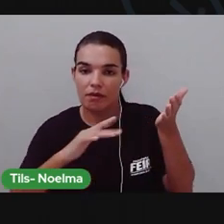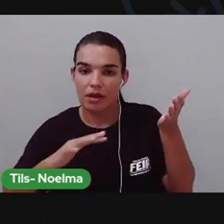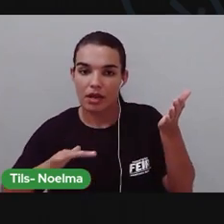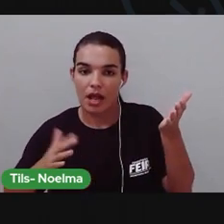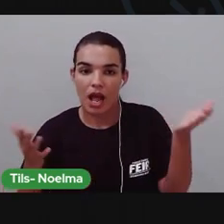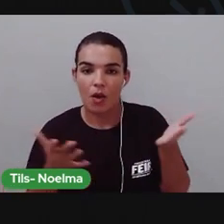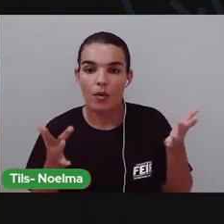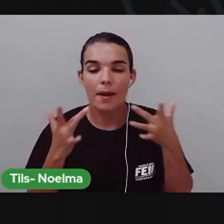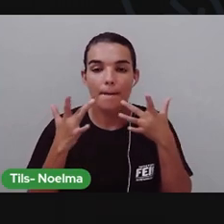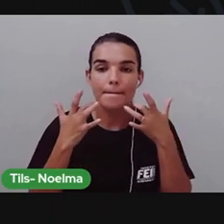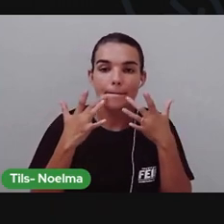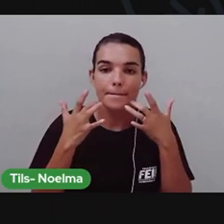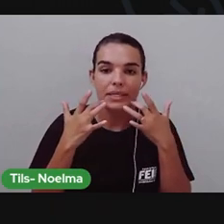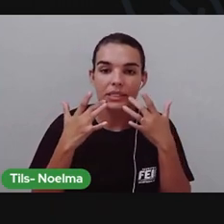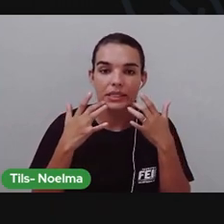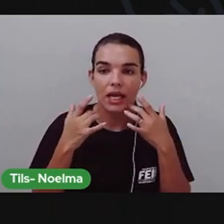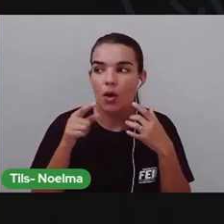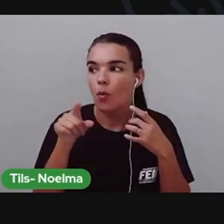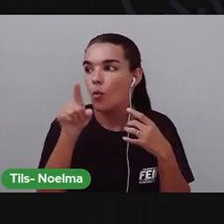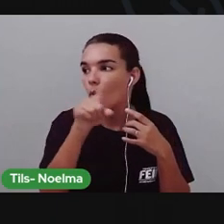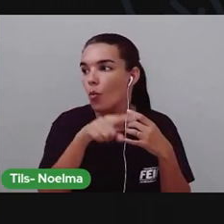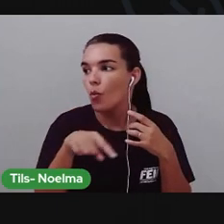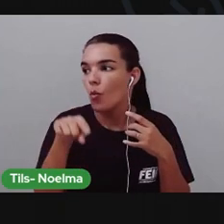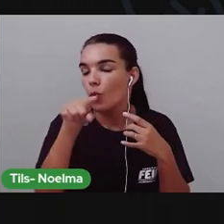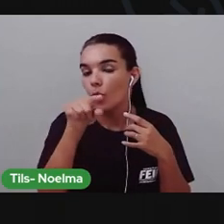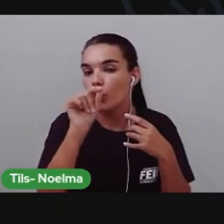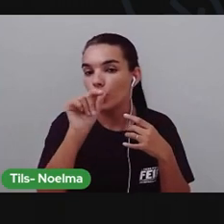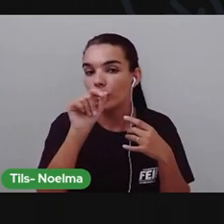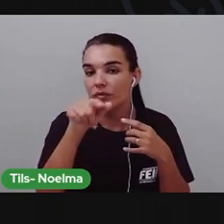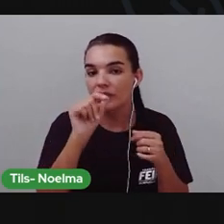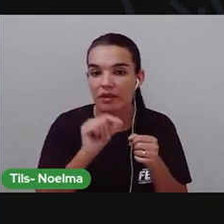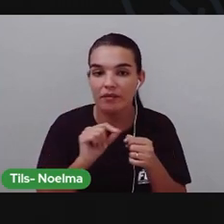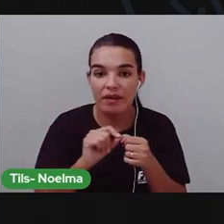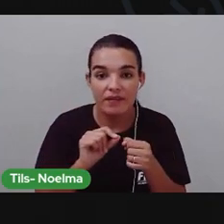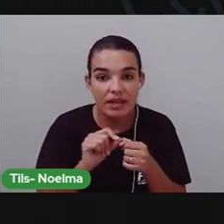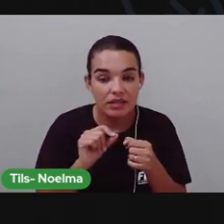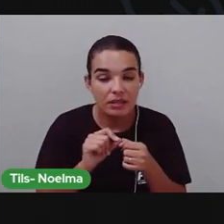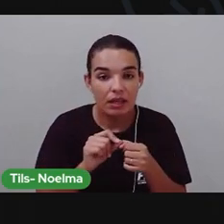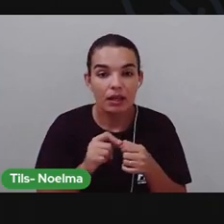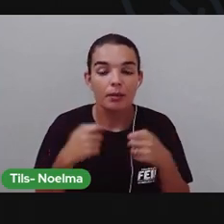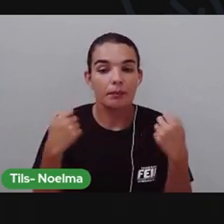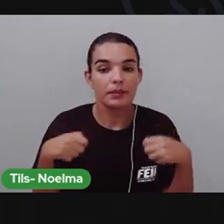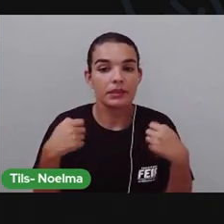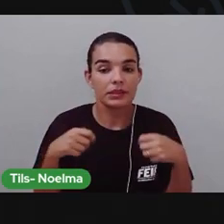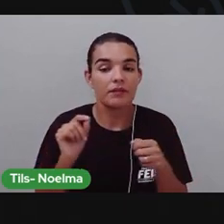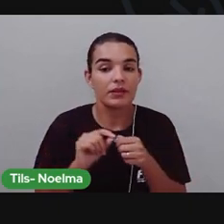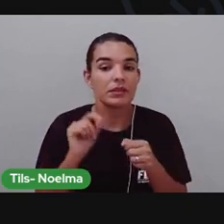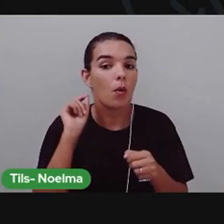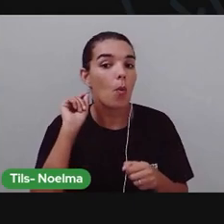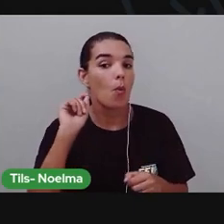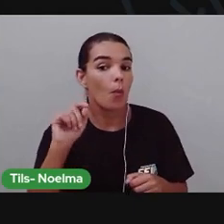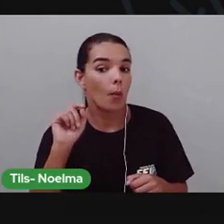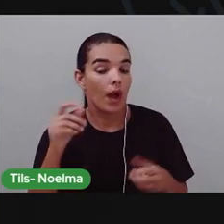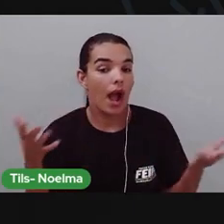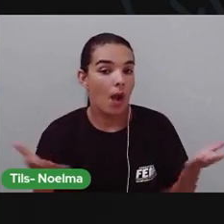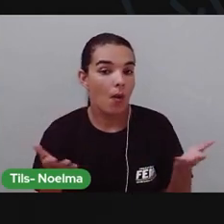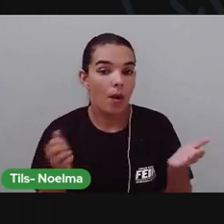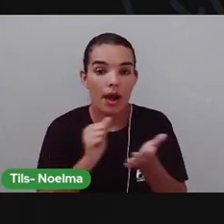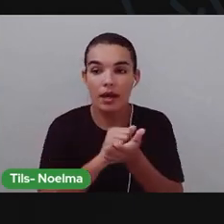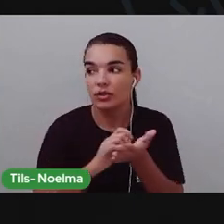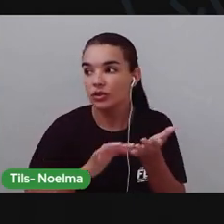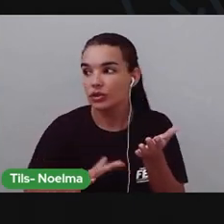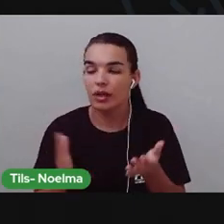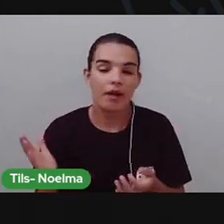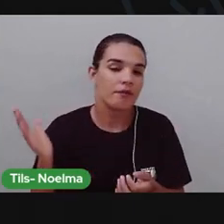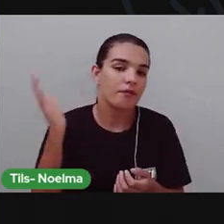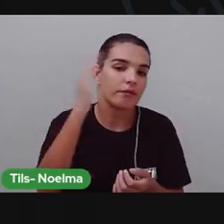vai apresentar Para vocês aqui Um desafio O que vocês deverão fazer Neste momento Vamos